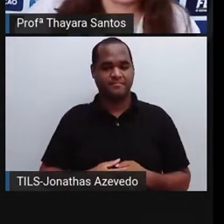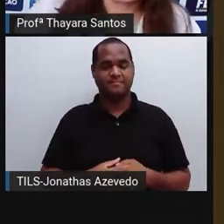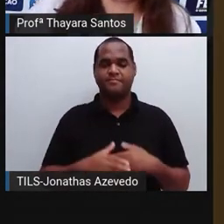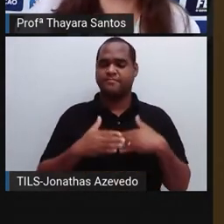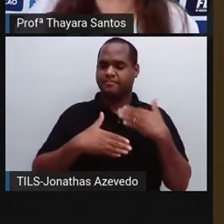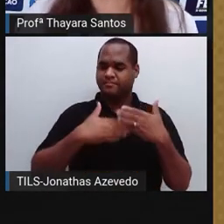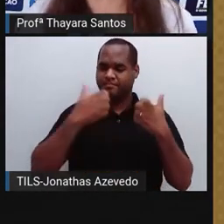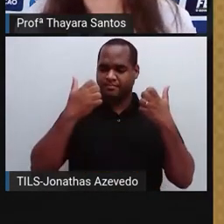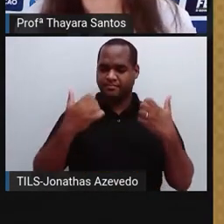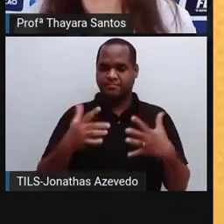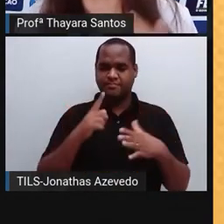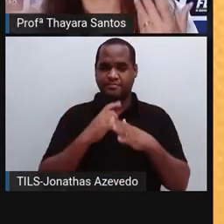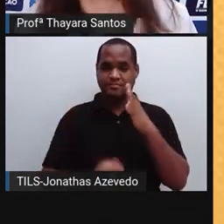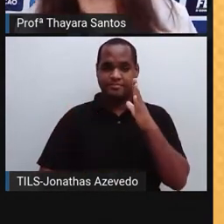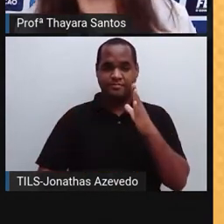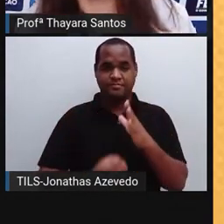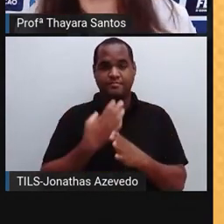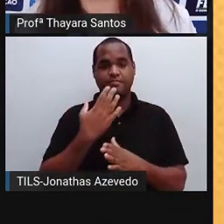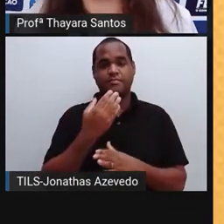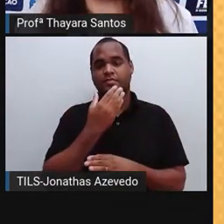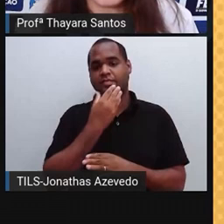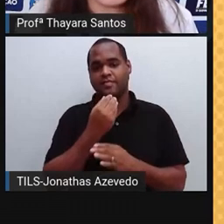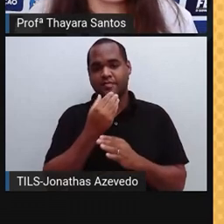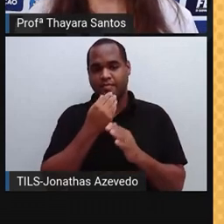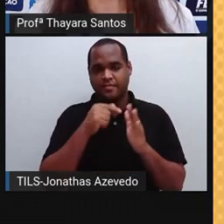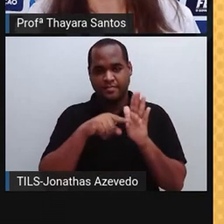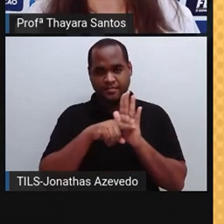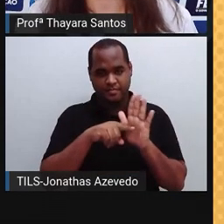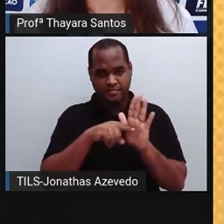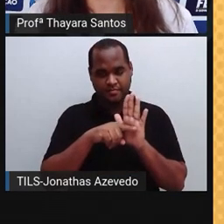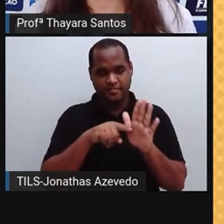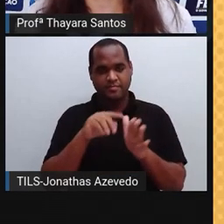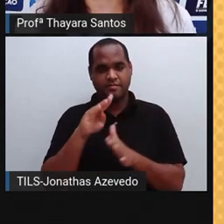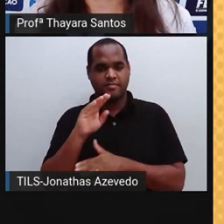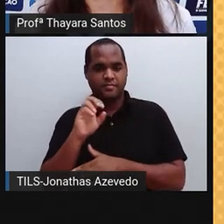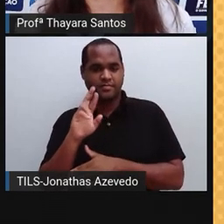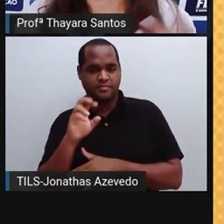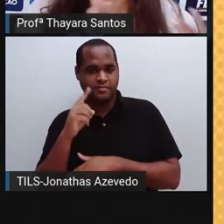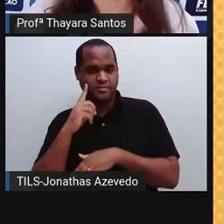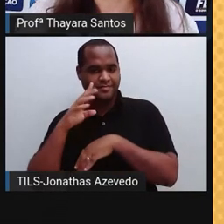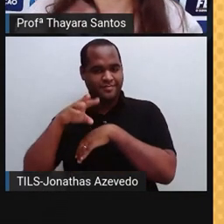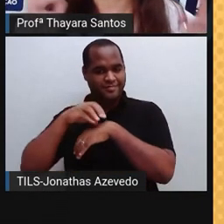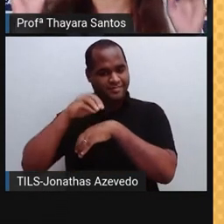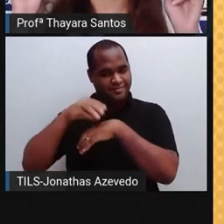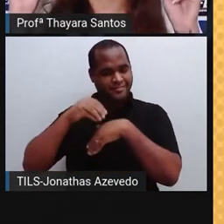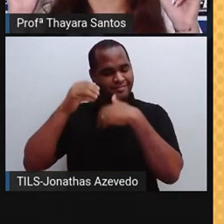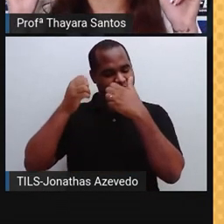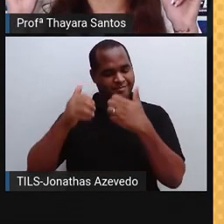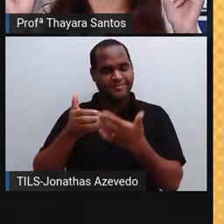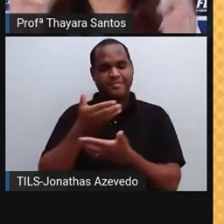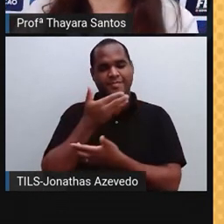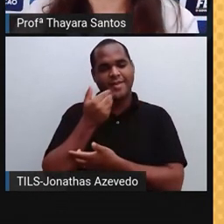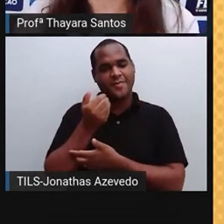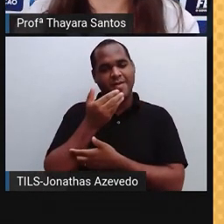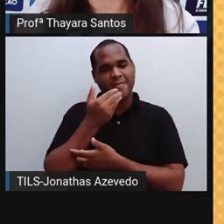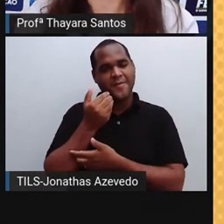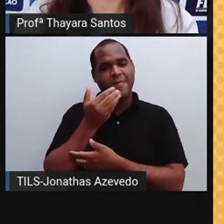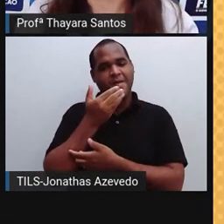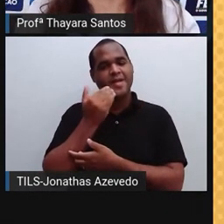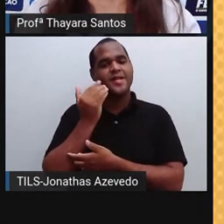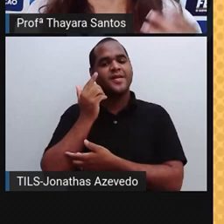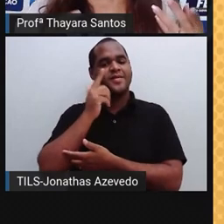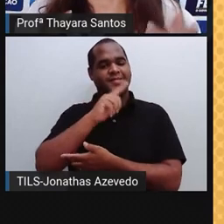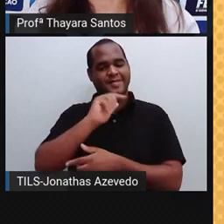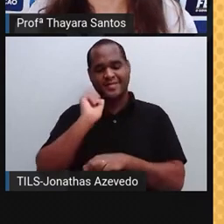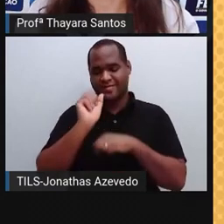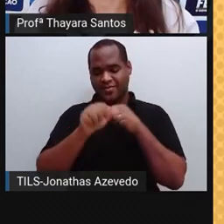Depois surgiu um outro pesquisador que foi Bohr e ele pegou as ideias de Rutherford e meio que melhorou essas ideias.